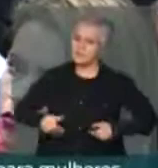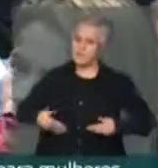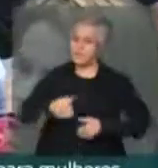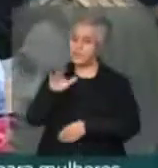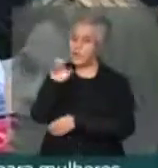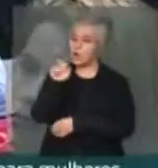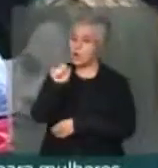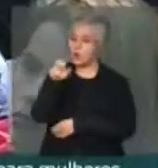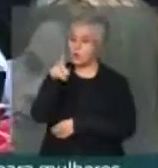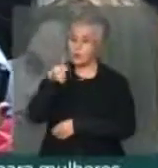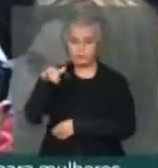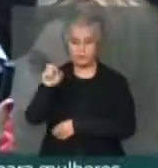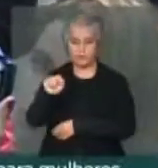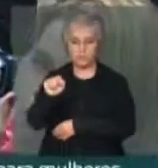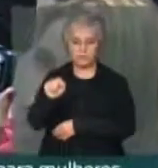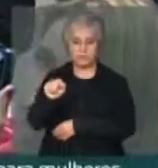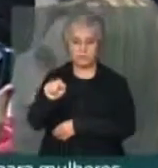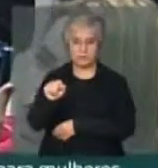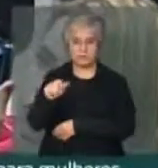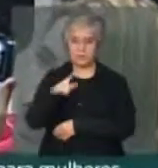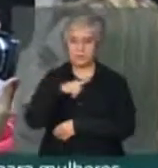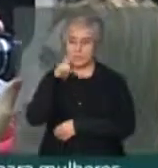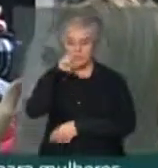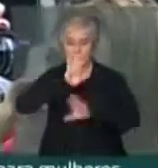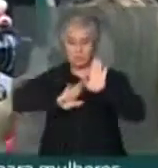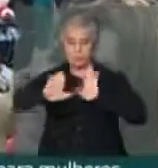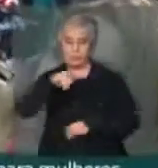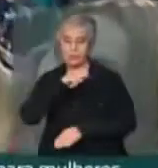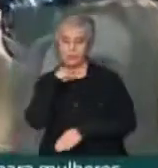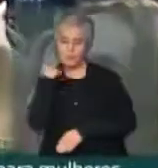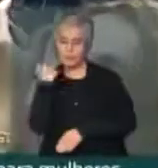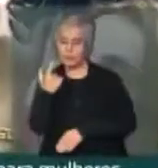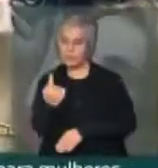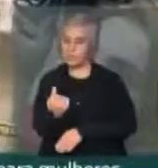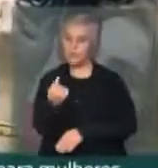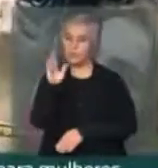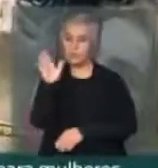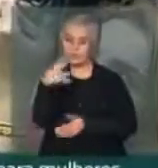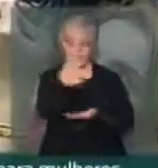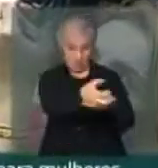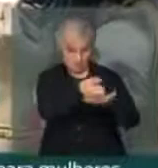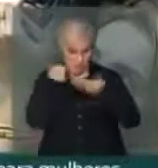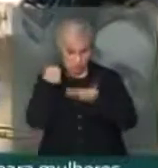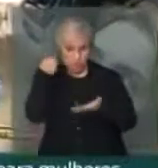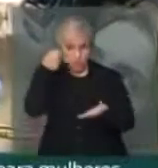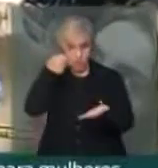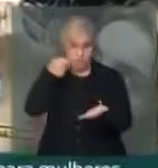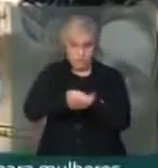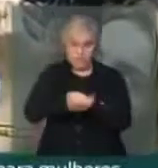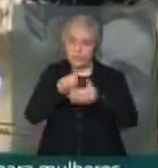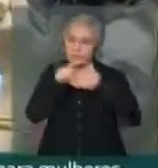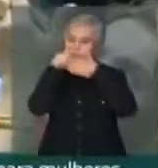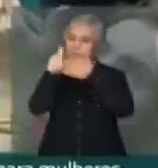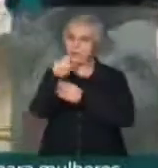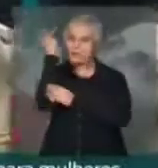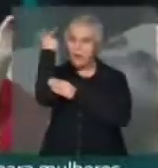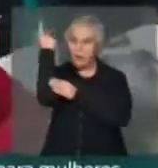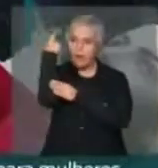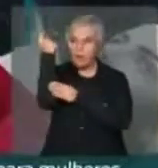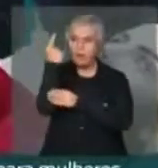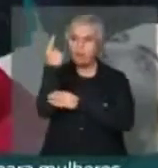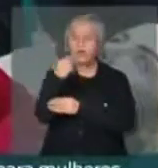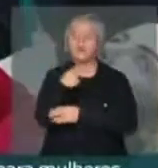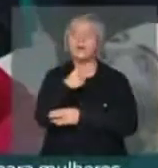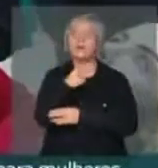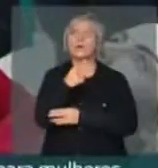Inclusive um já foi retirado de forma compulsória Numa ambulância porque estava em